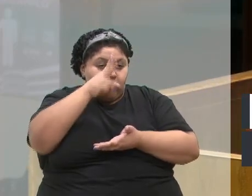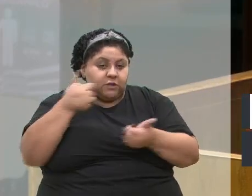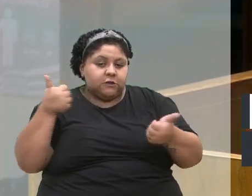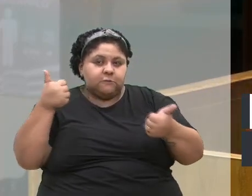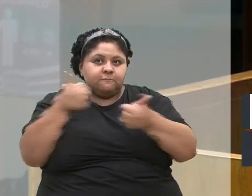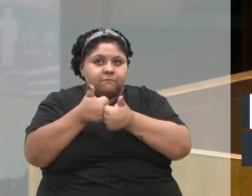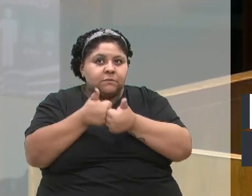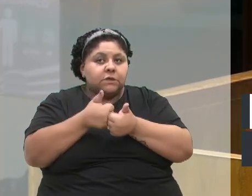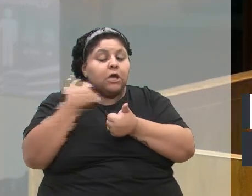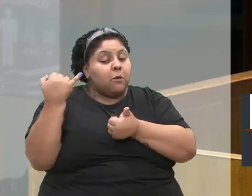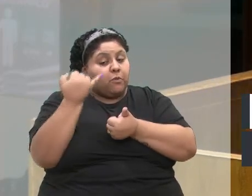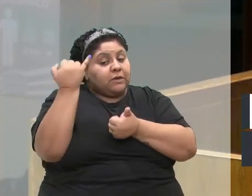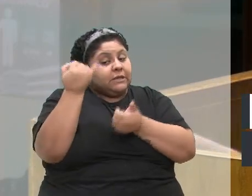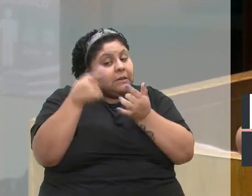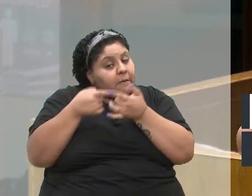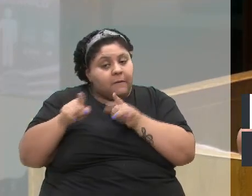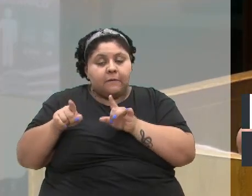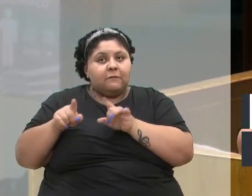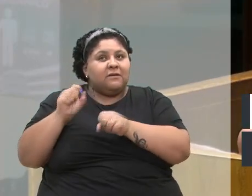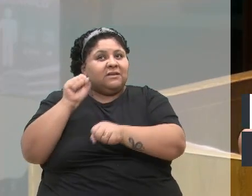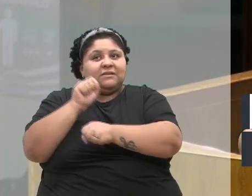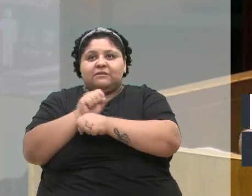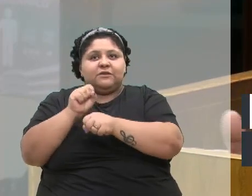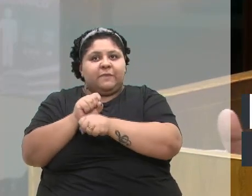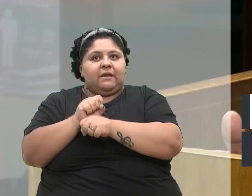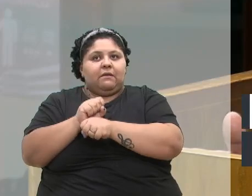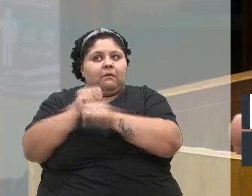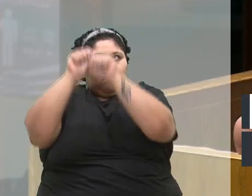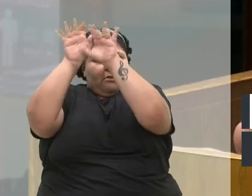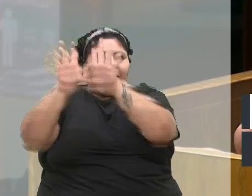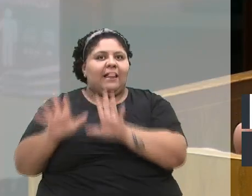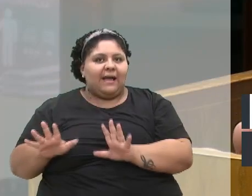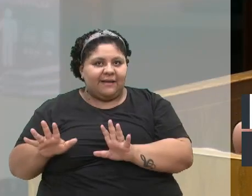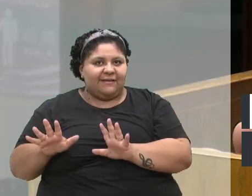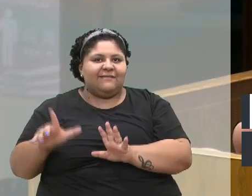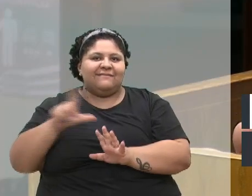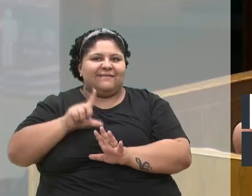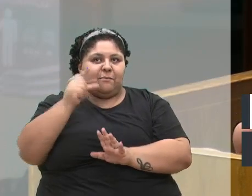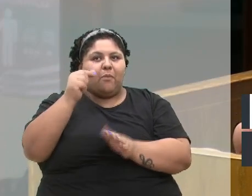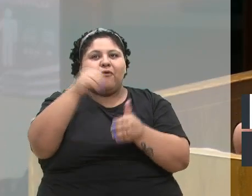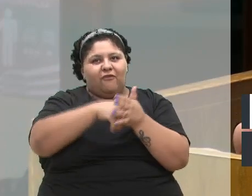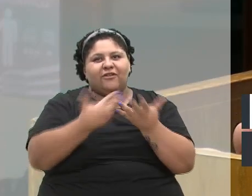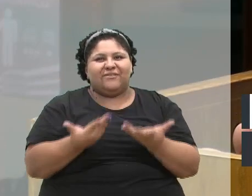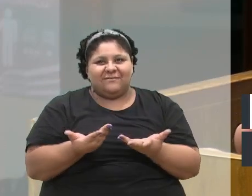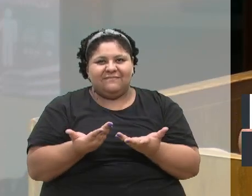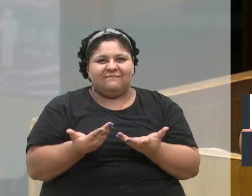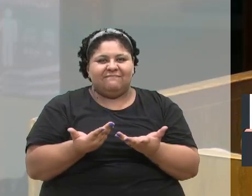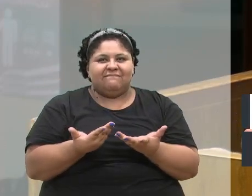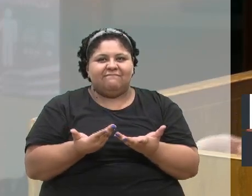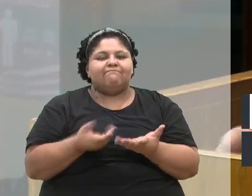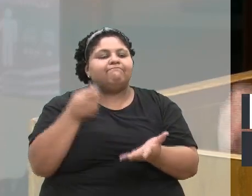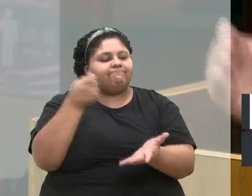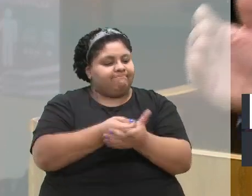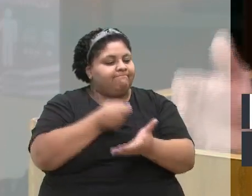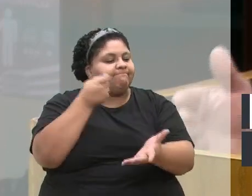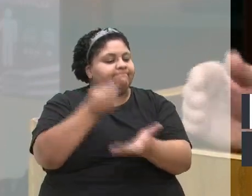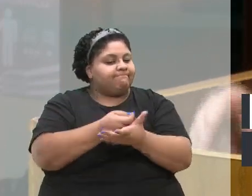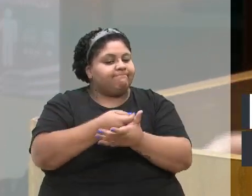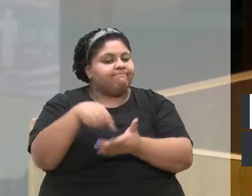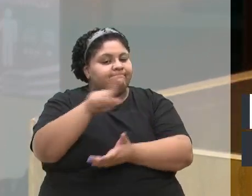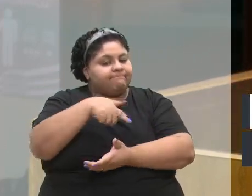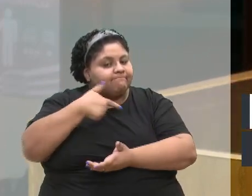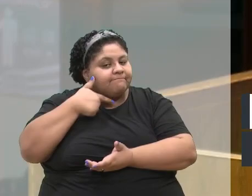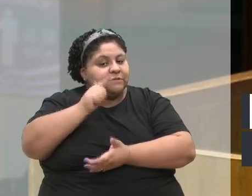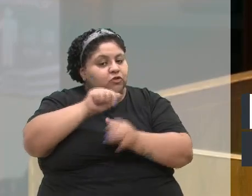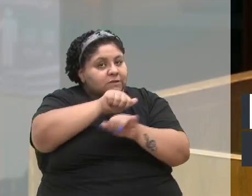É válido, mas assim, não esperem milagre, porque nós temos pouco voto. Vamos lutar para ver se a gente consegue